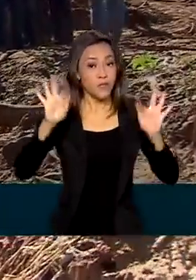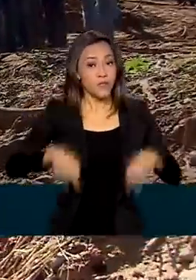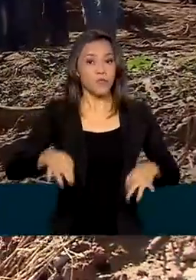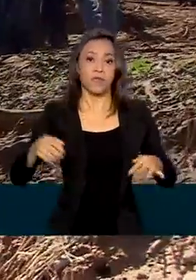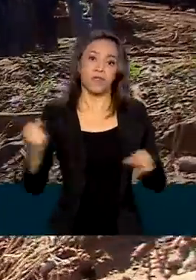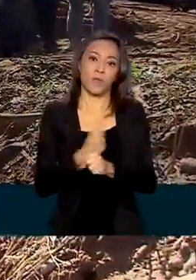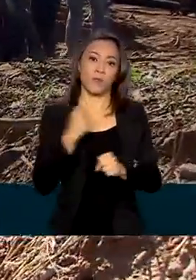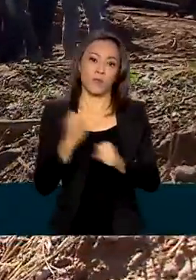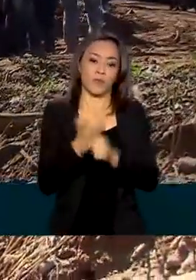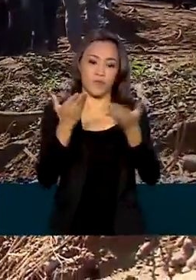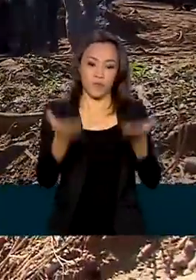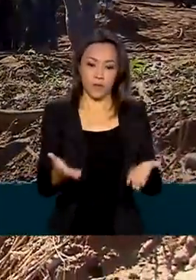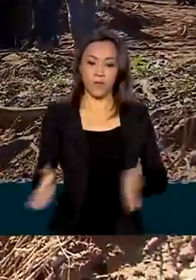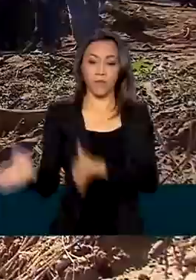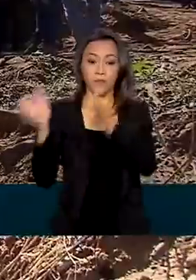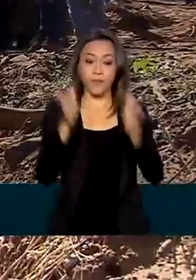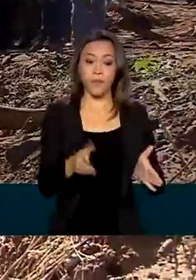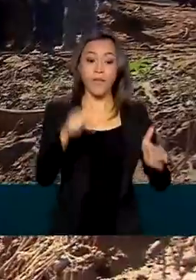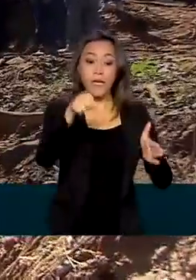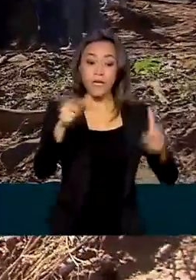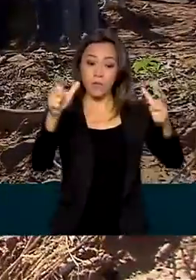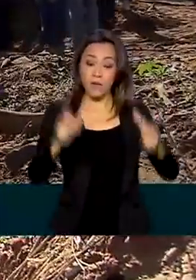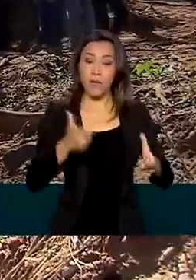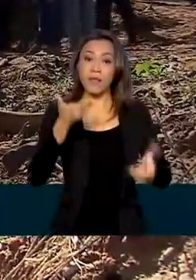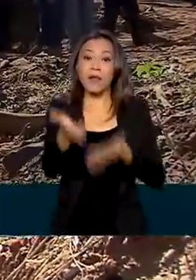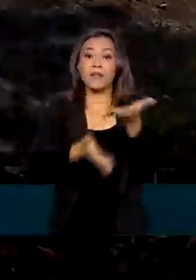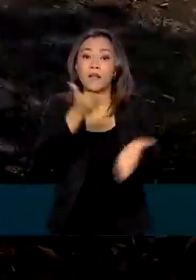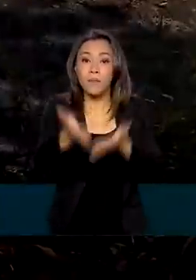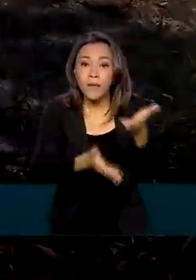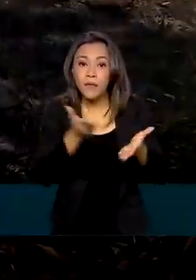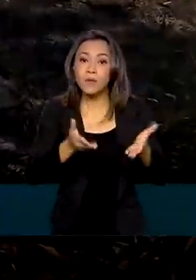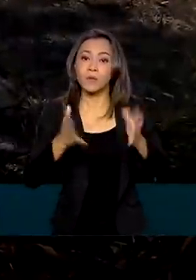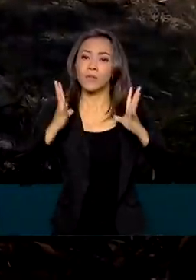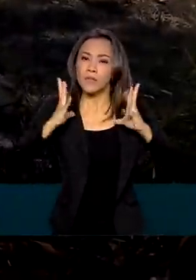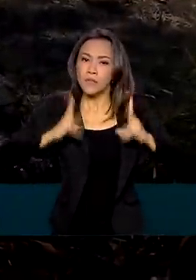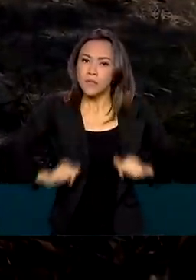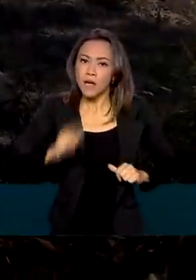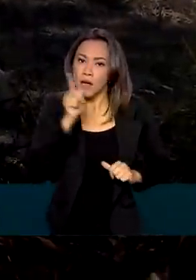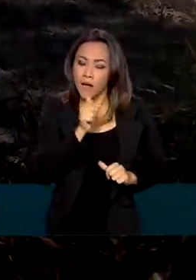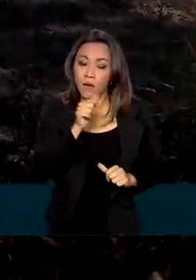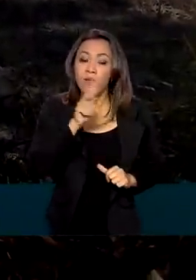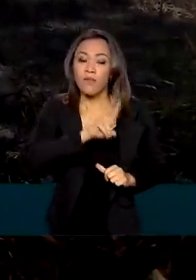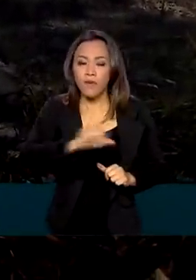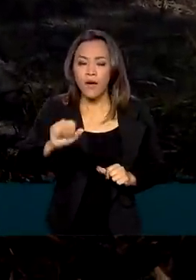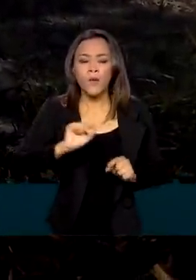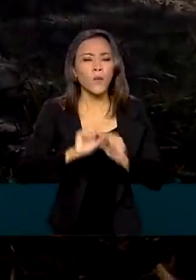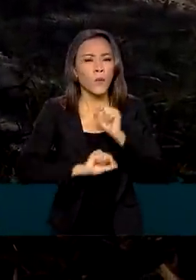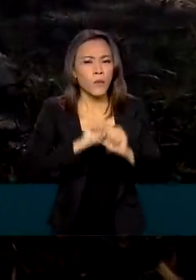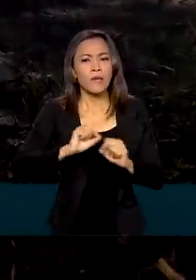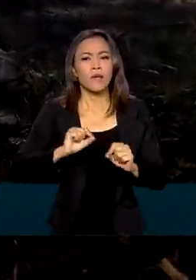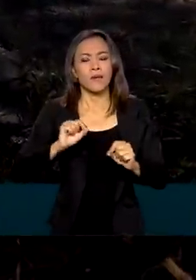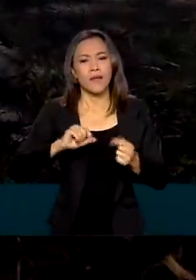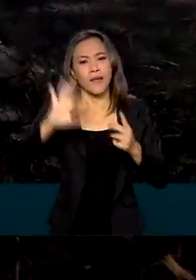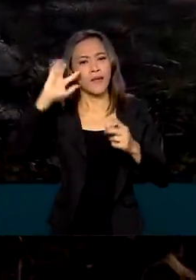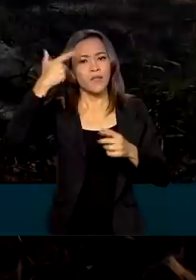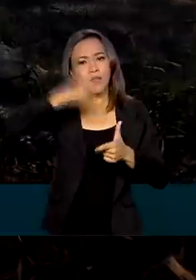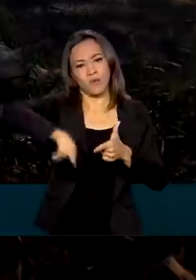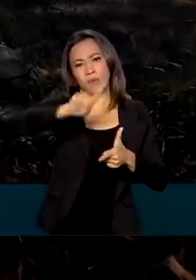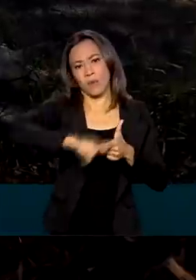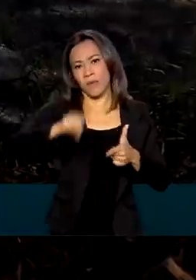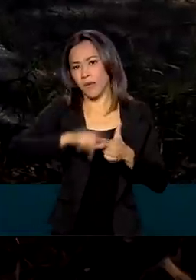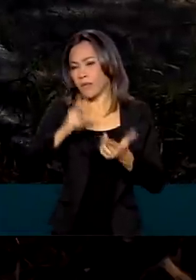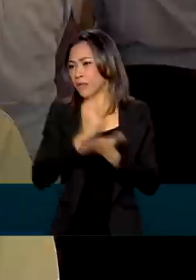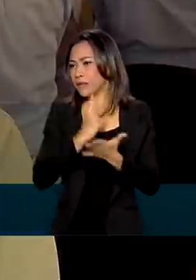A conclusão da estação de tratamento de esgoto de Bauru ajudará a região, que enfrenta recorrentes problemas de abastecimento em